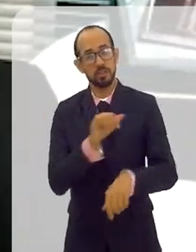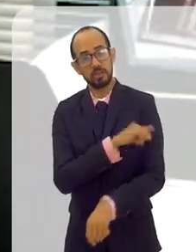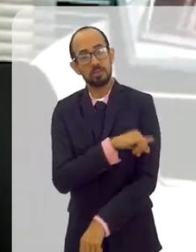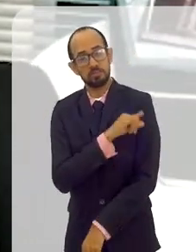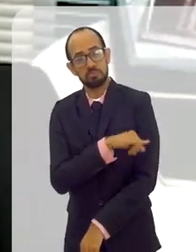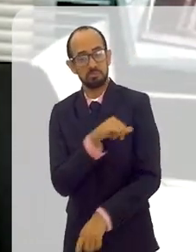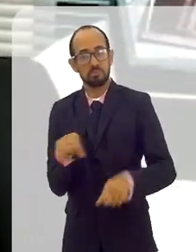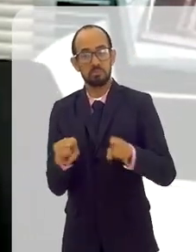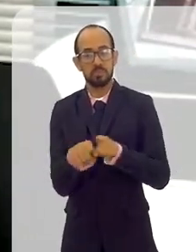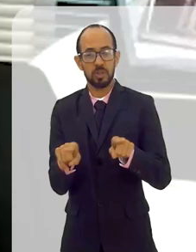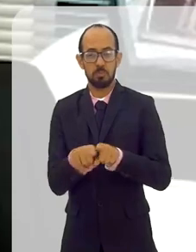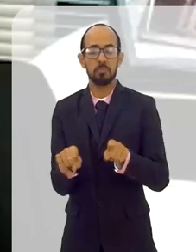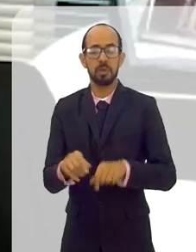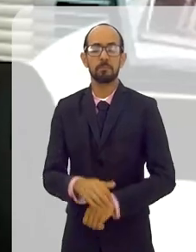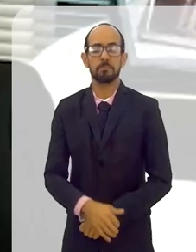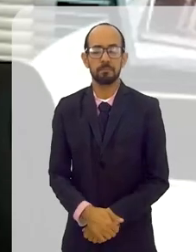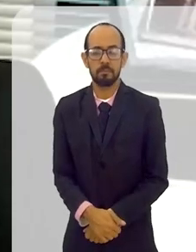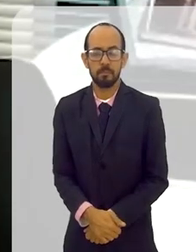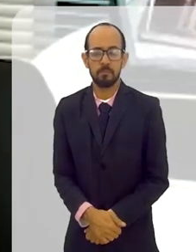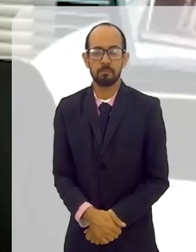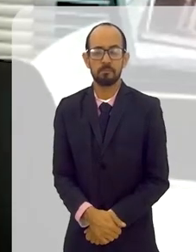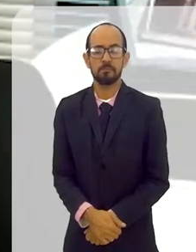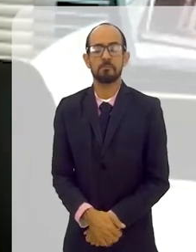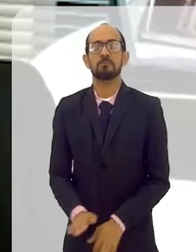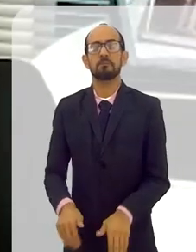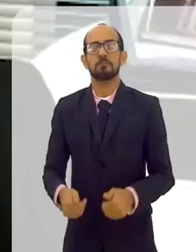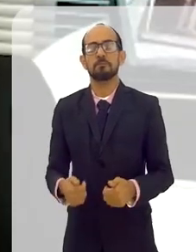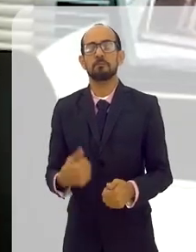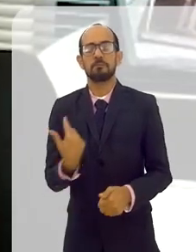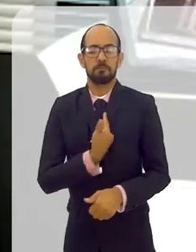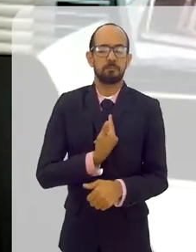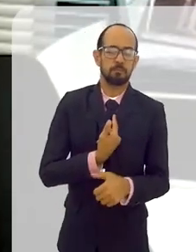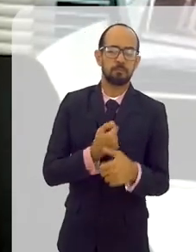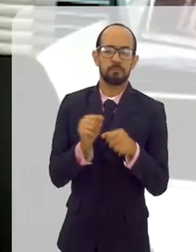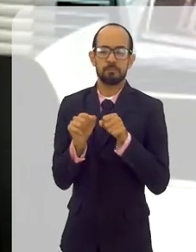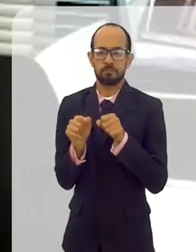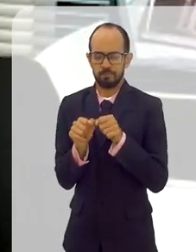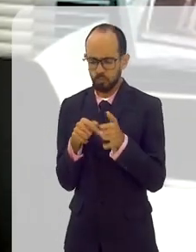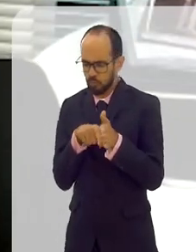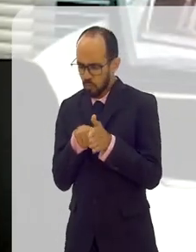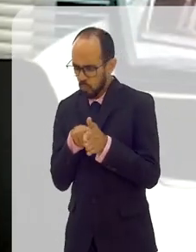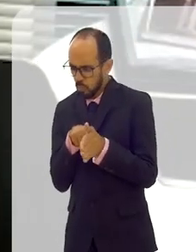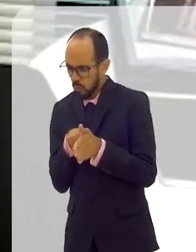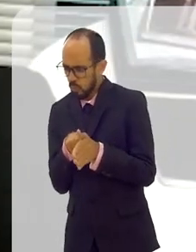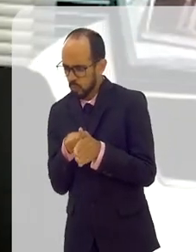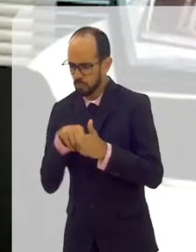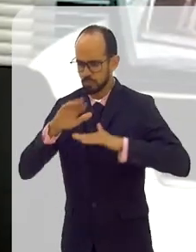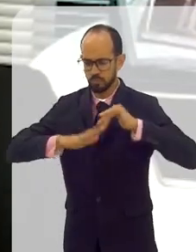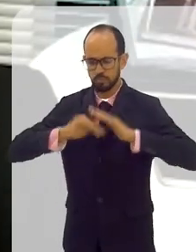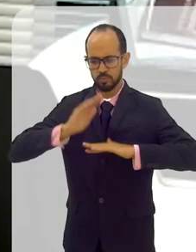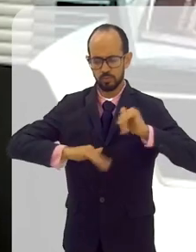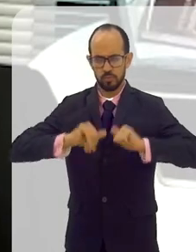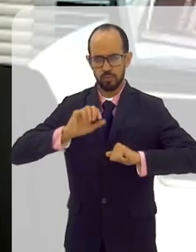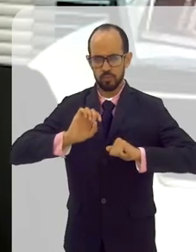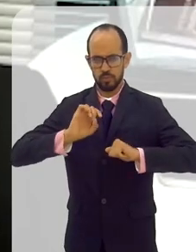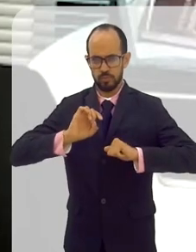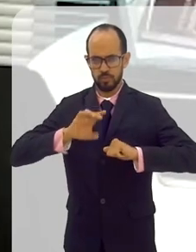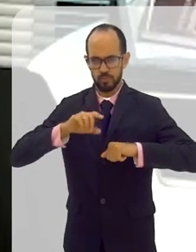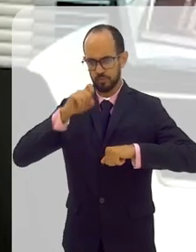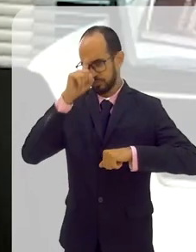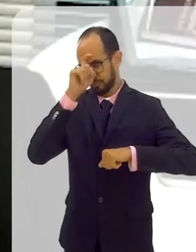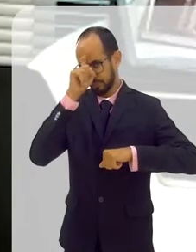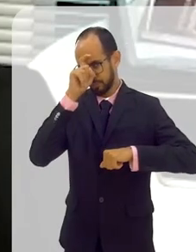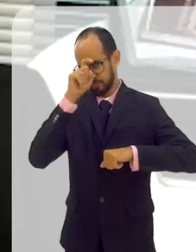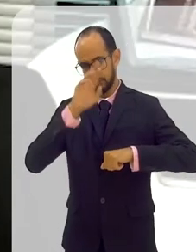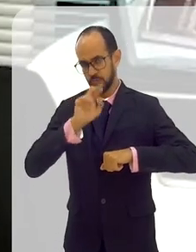na cidade universitária, na cidade do Rio de Janeiro. Nós não só fizemos diagnóstico para os profissionais da linha de frente dos